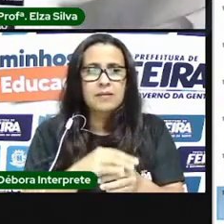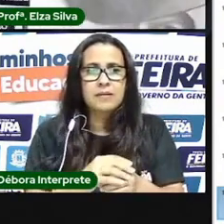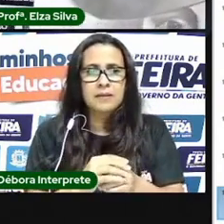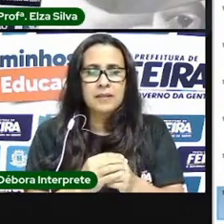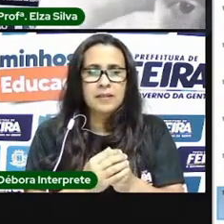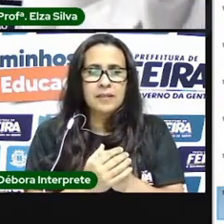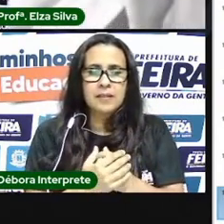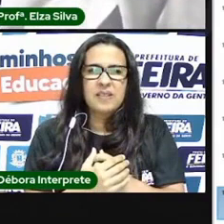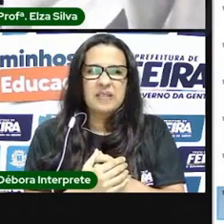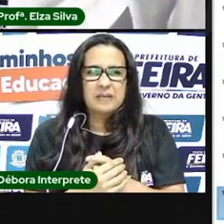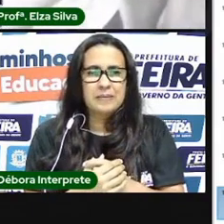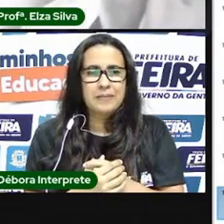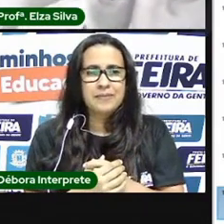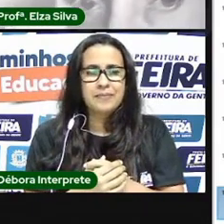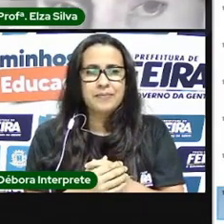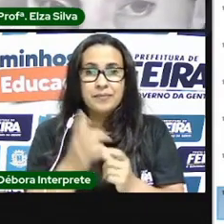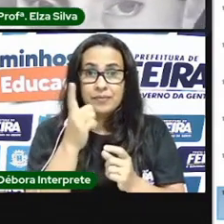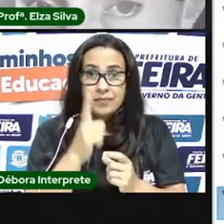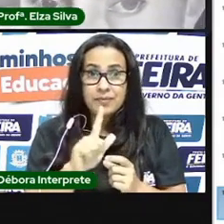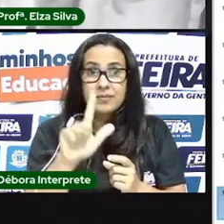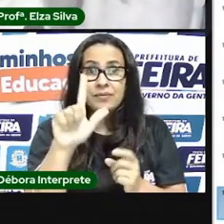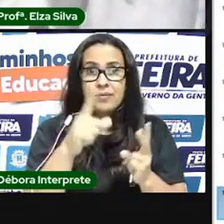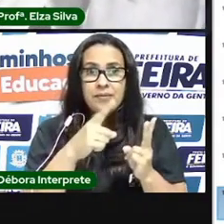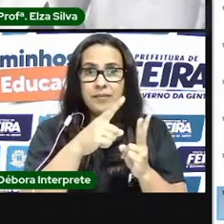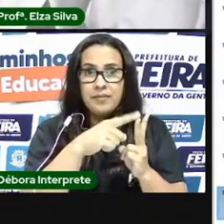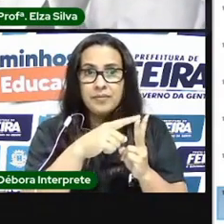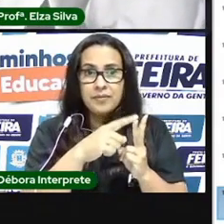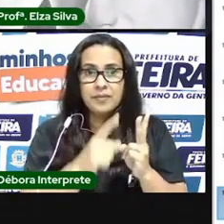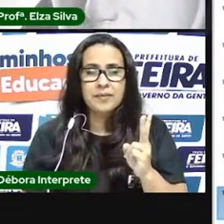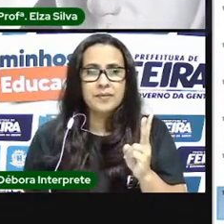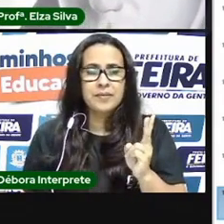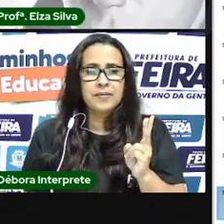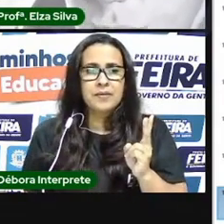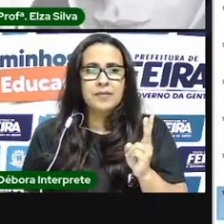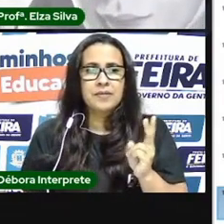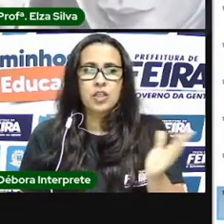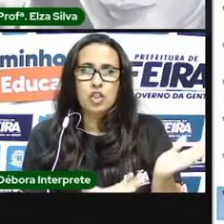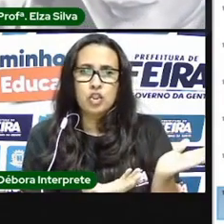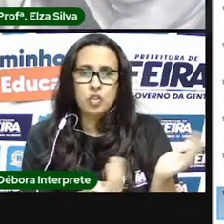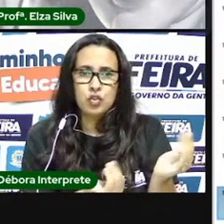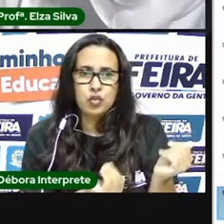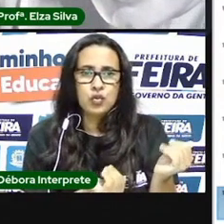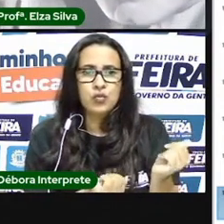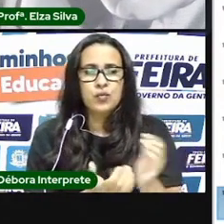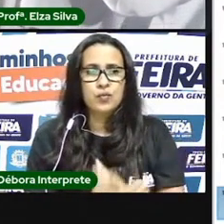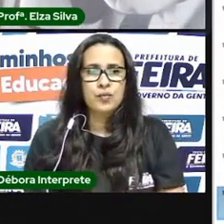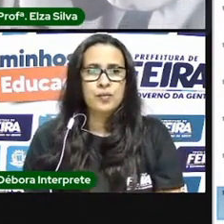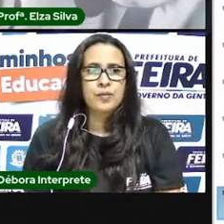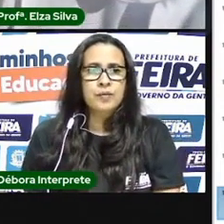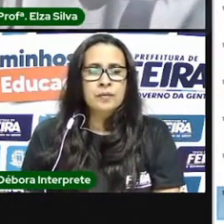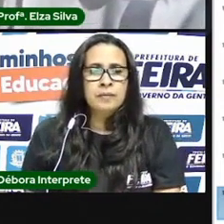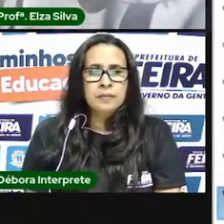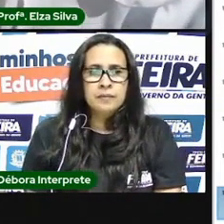a imagem de um rapaz mais jovem vou passar aqui devagarinho para vocês verem de